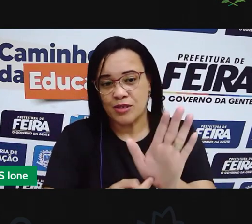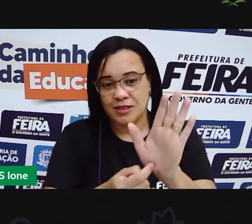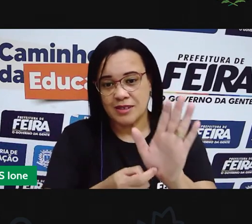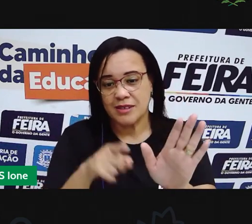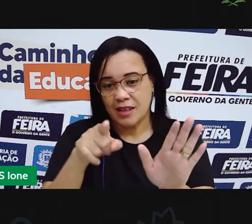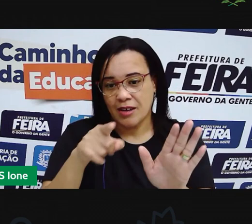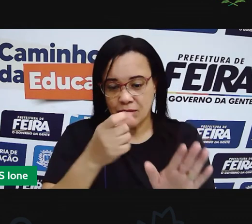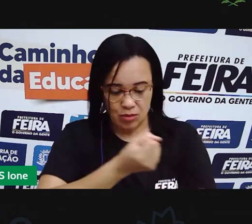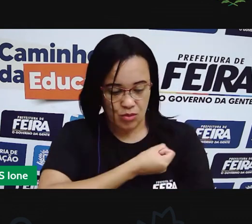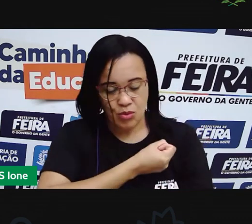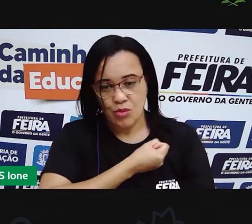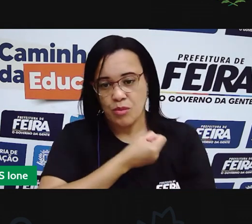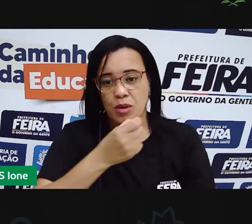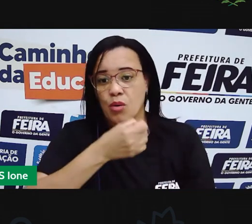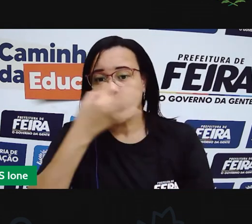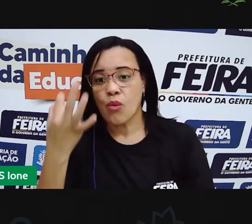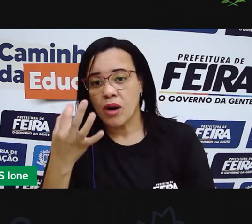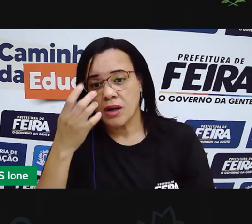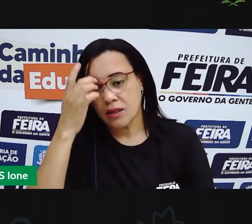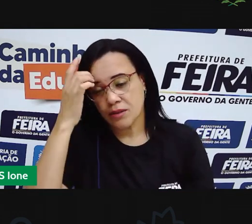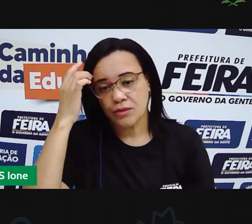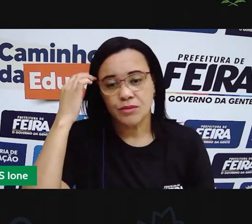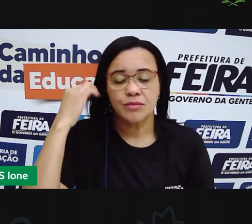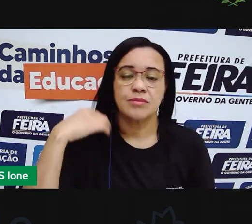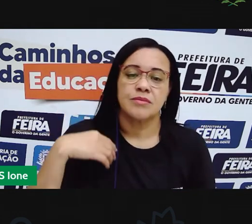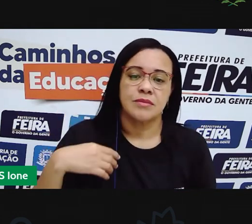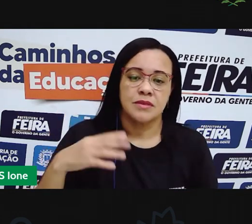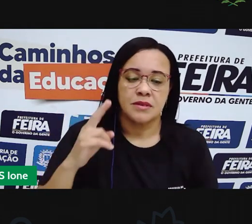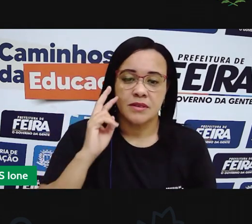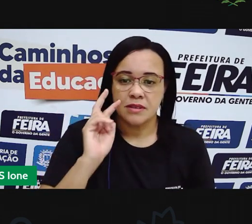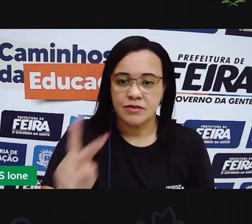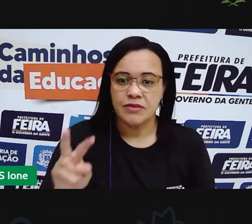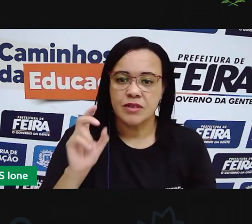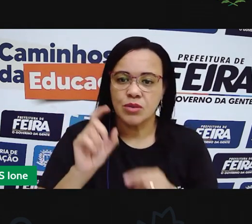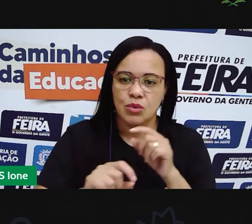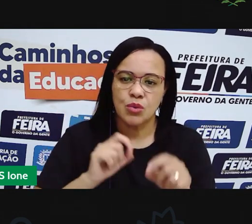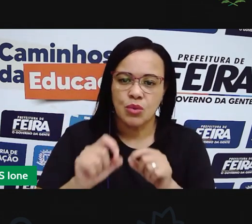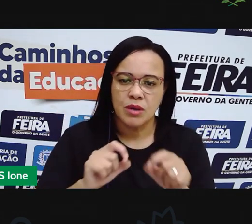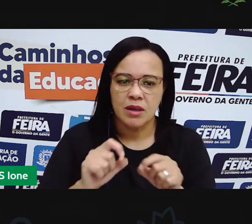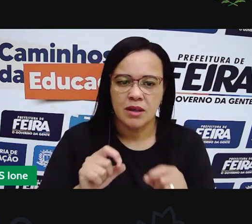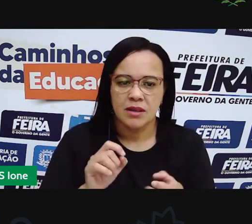assustou com seu terror. Então, a viu a saber algumas